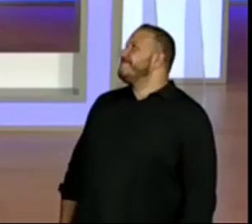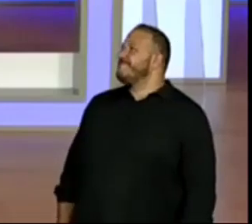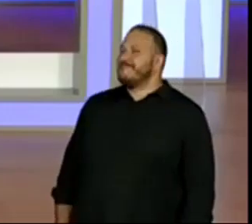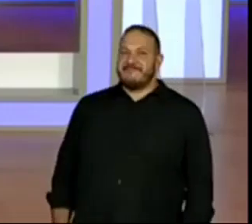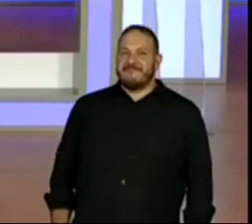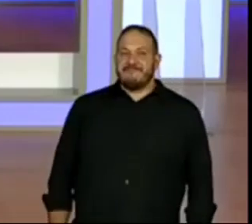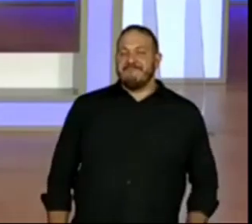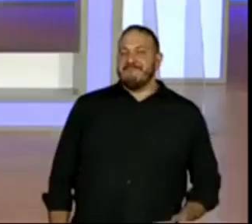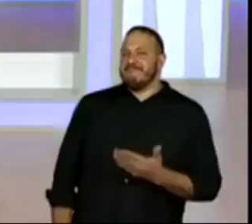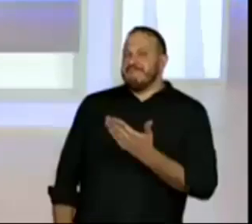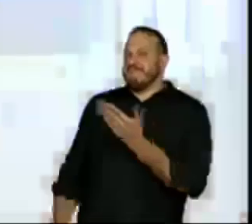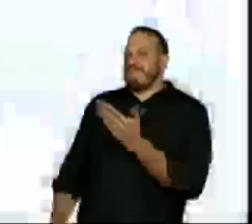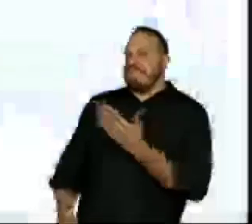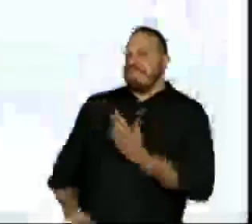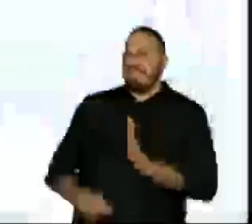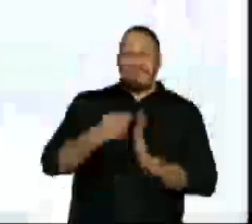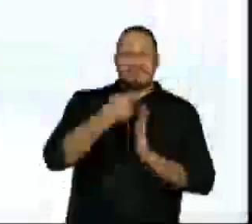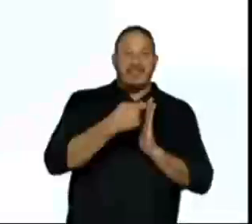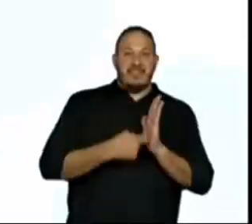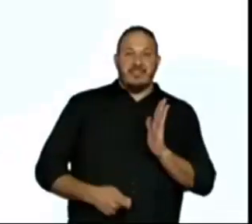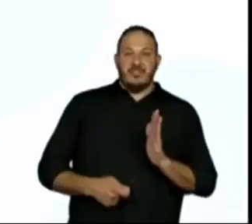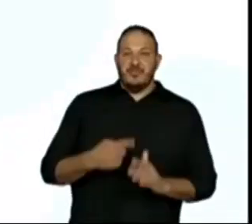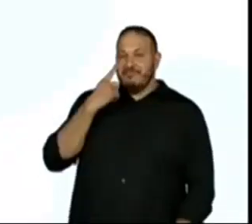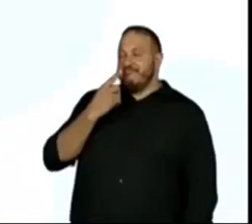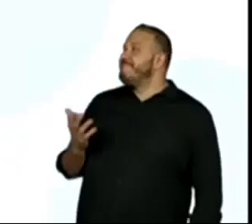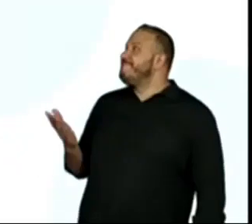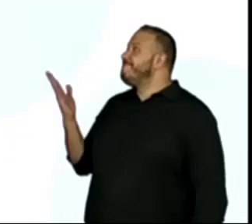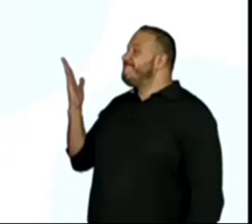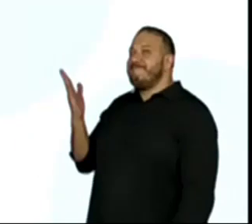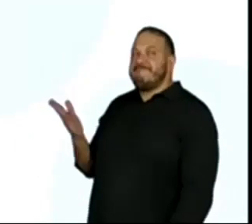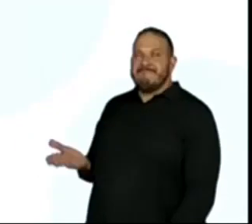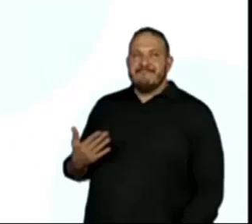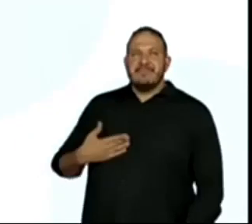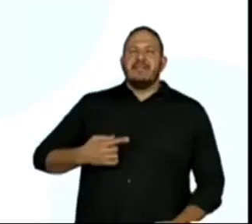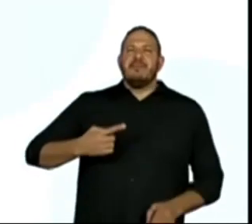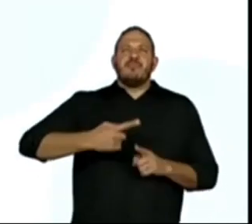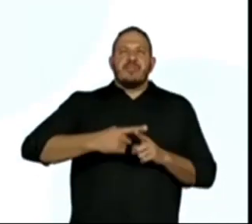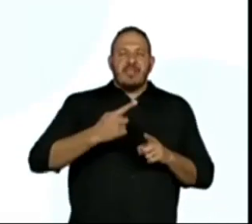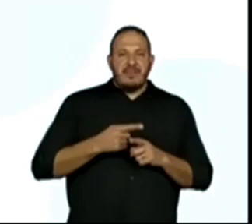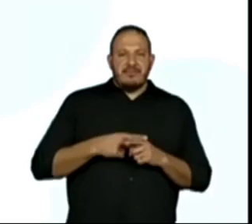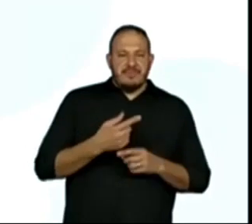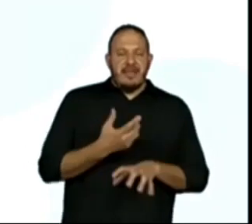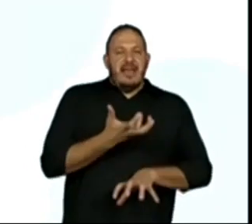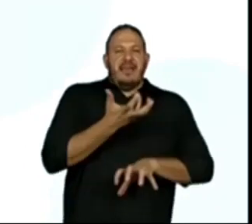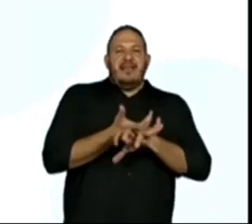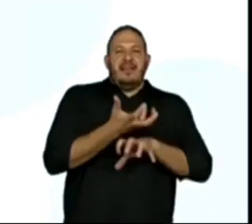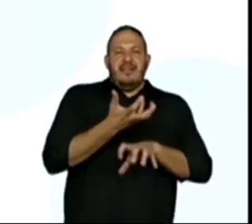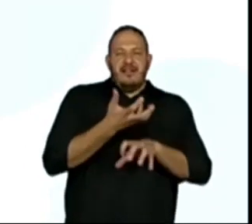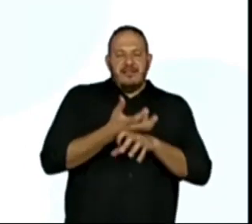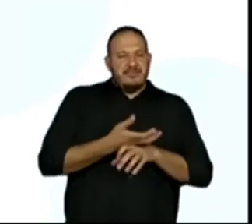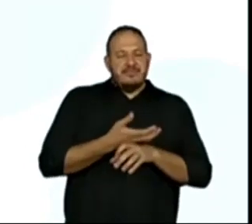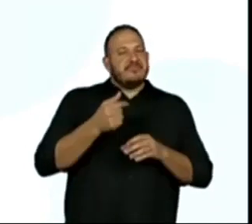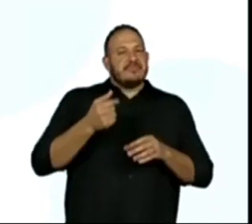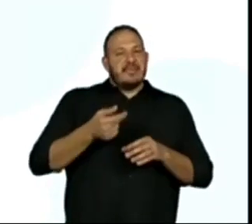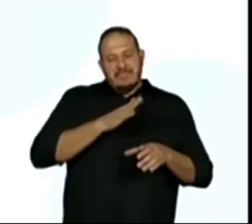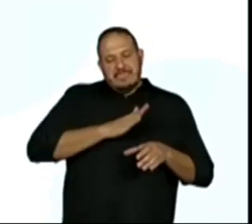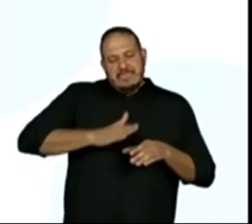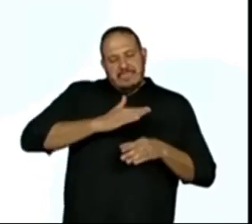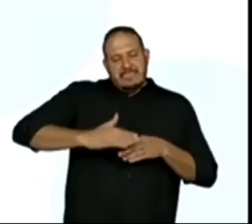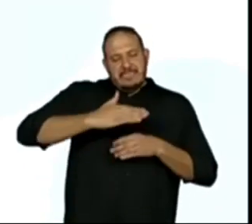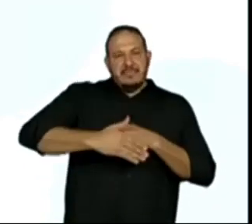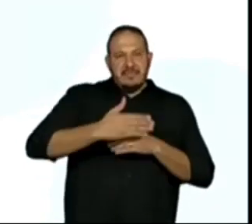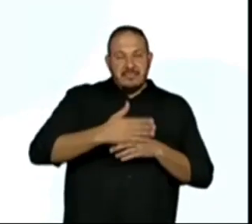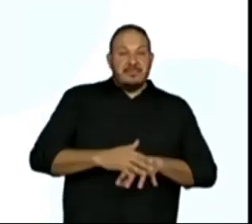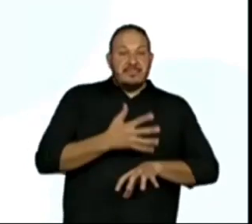Texto na telinha para vocês. Por que descascar um abacaxi? O abacaxi tem o nome